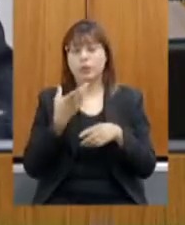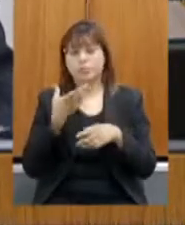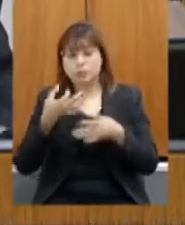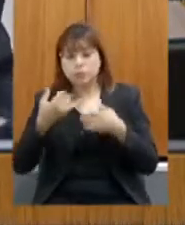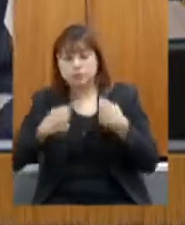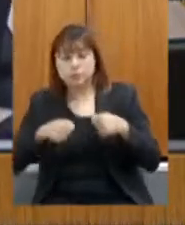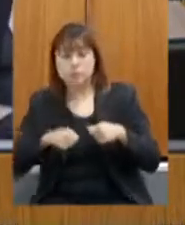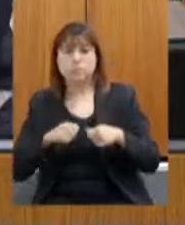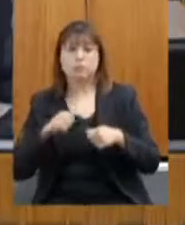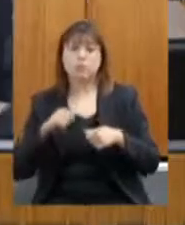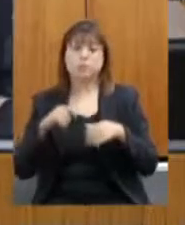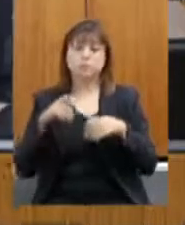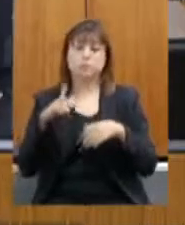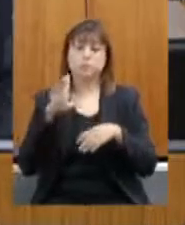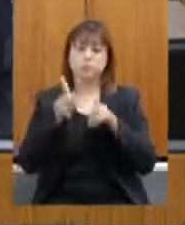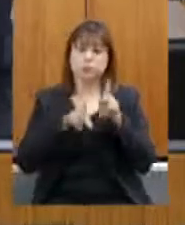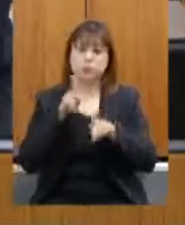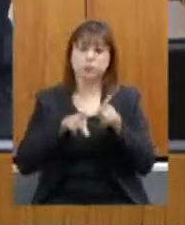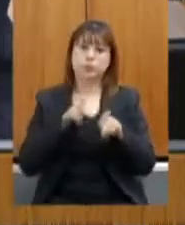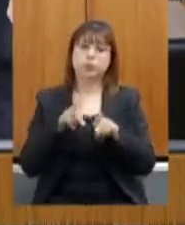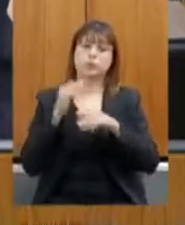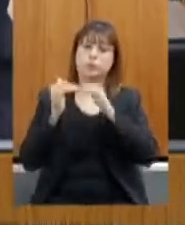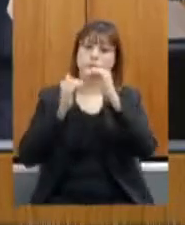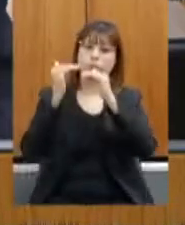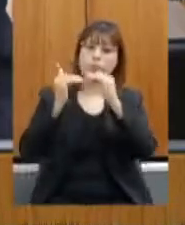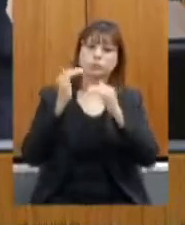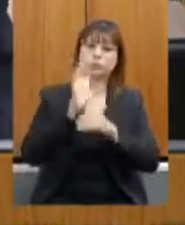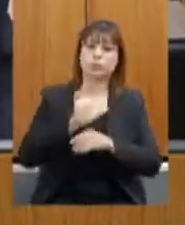comprometidas com objetivos do desenvolvimento regional